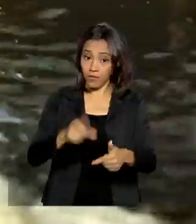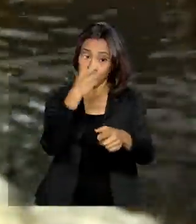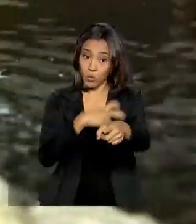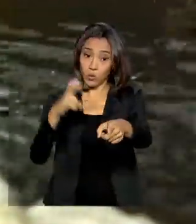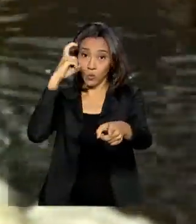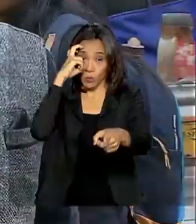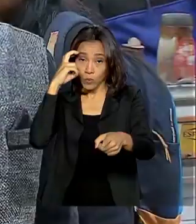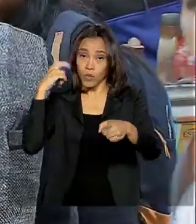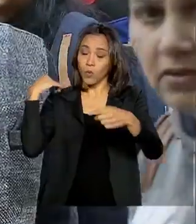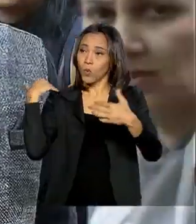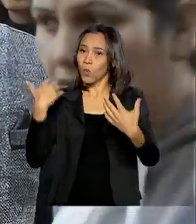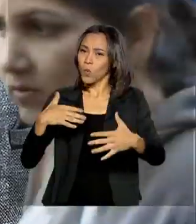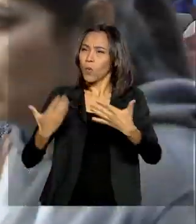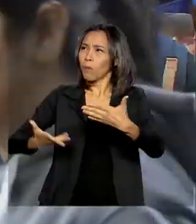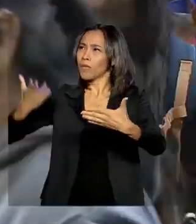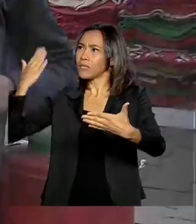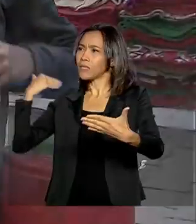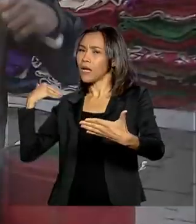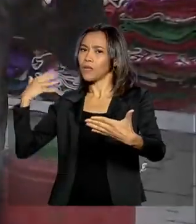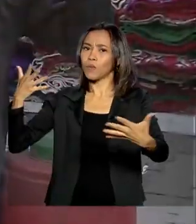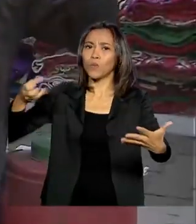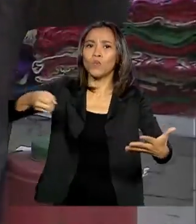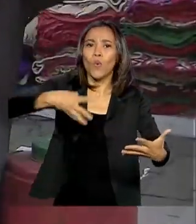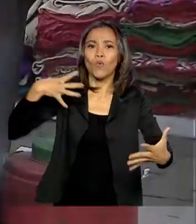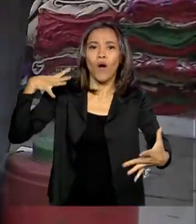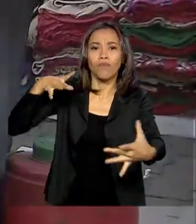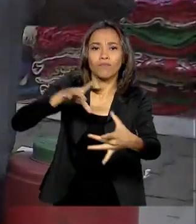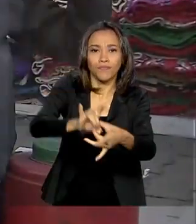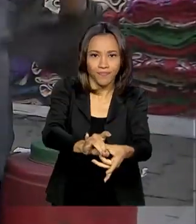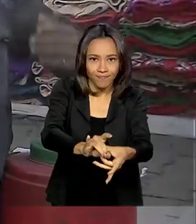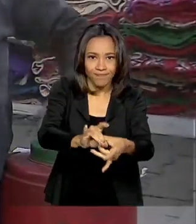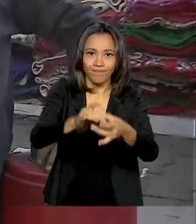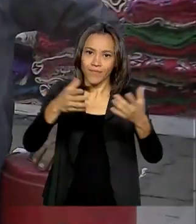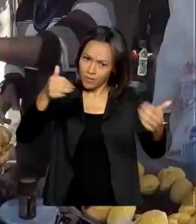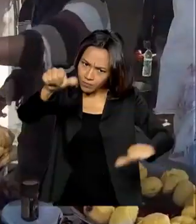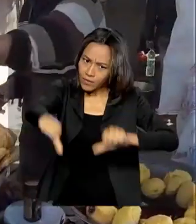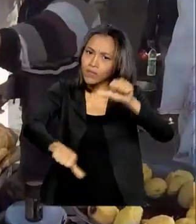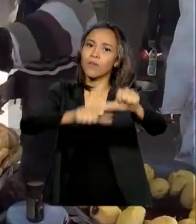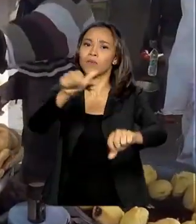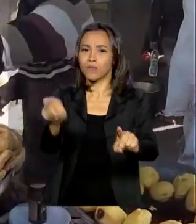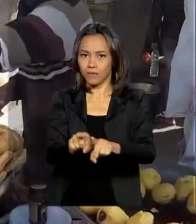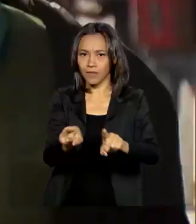milenar, que une o passado com o novo. E em plena transformação.